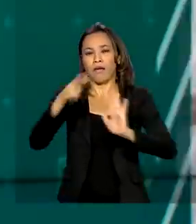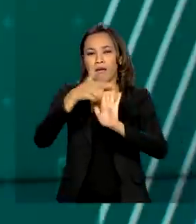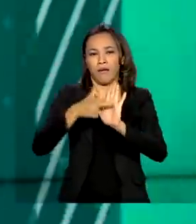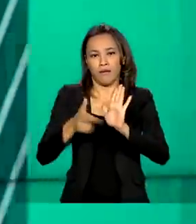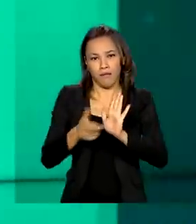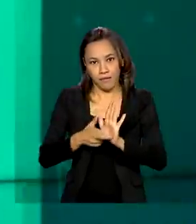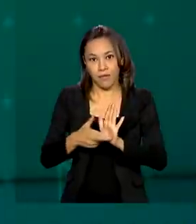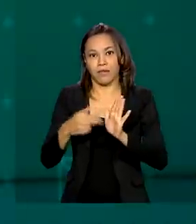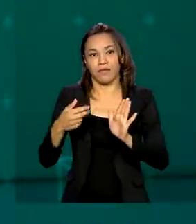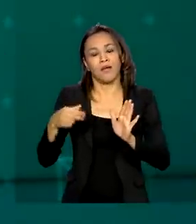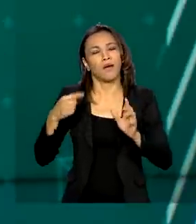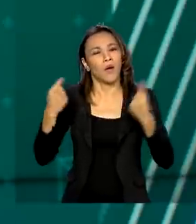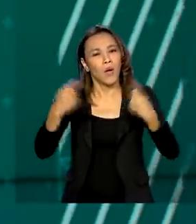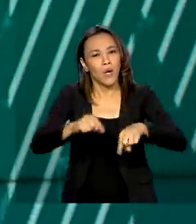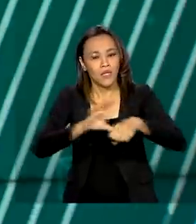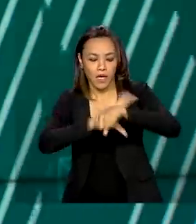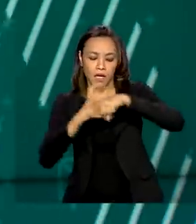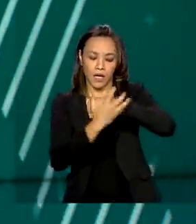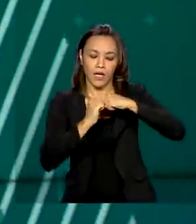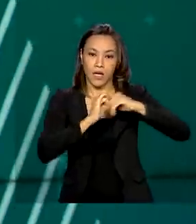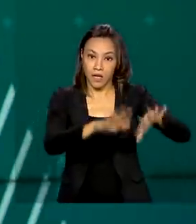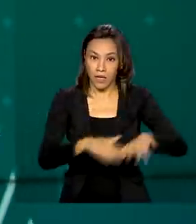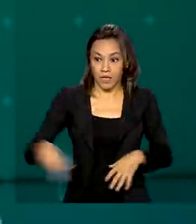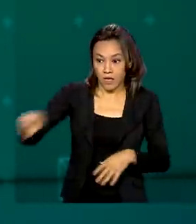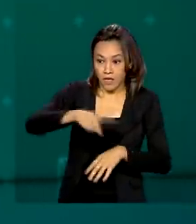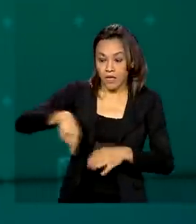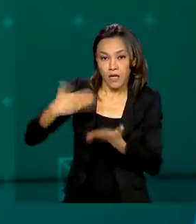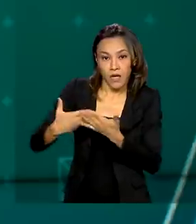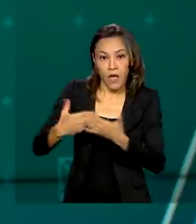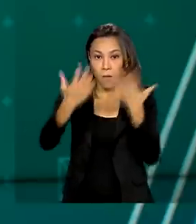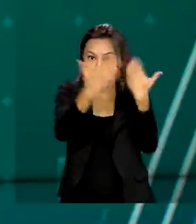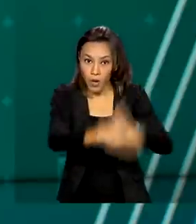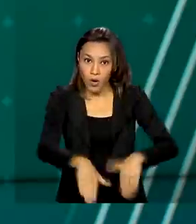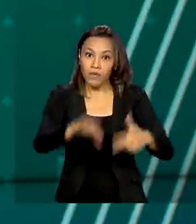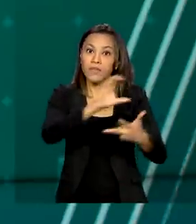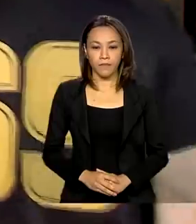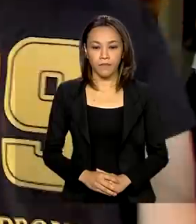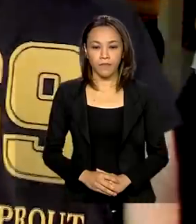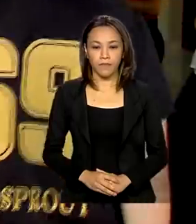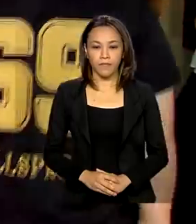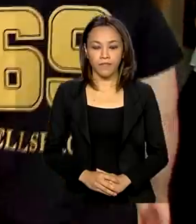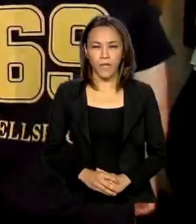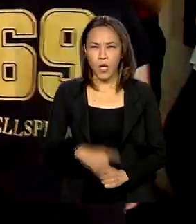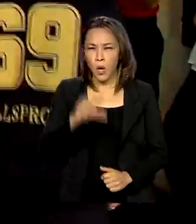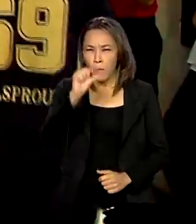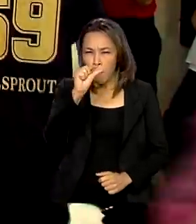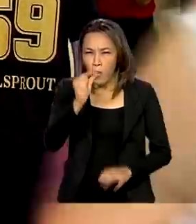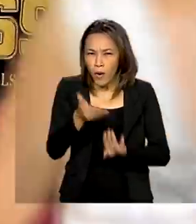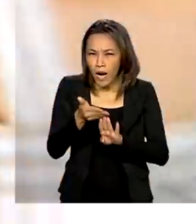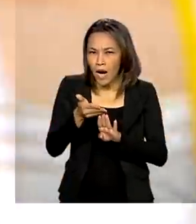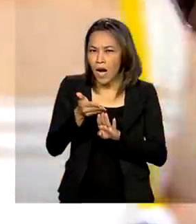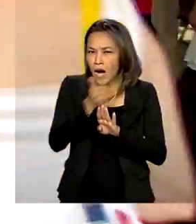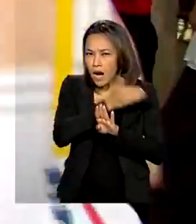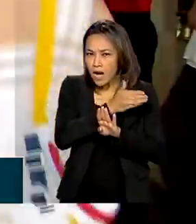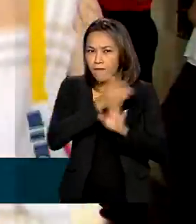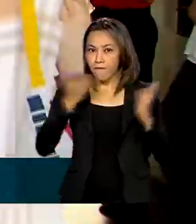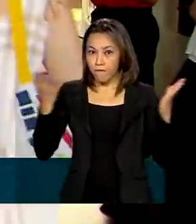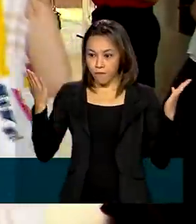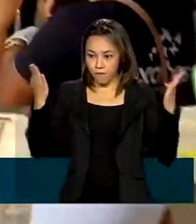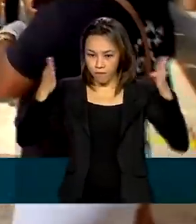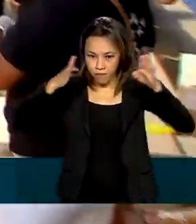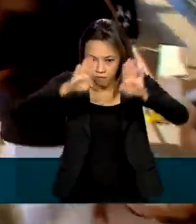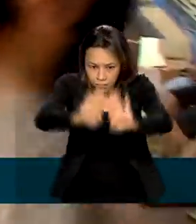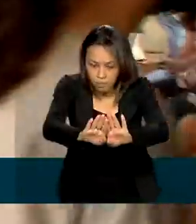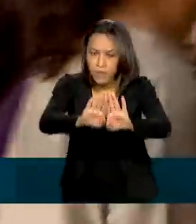coronavírus. E os estudantes fizeram provas de ciências da natureza e matemática. Pouco antes do fechamento dos portões,